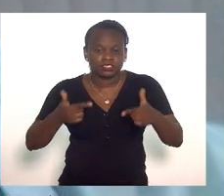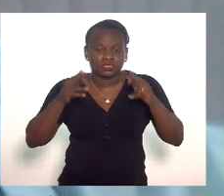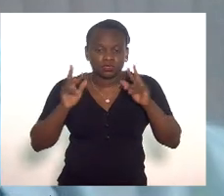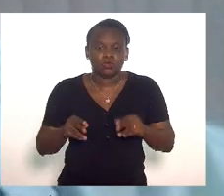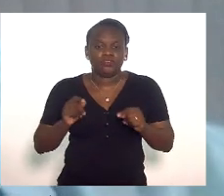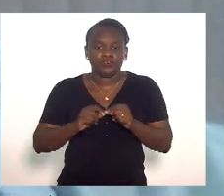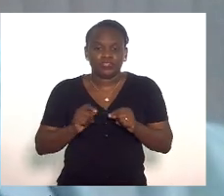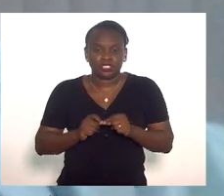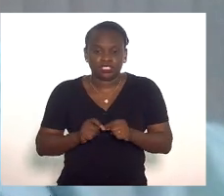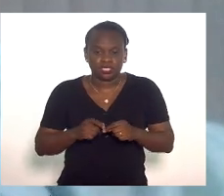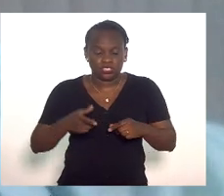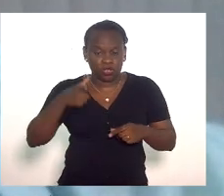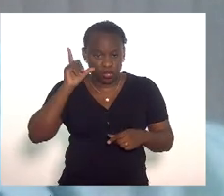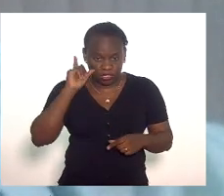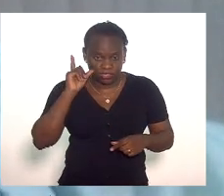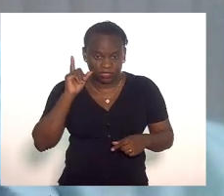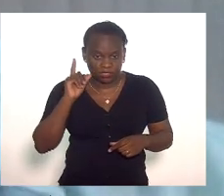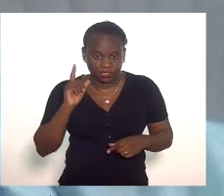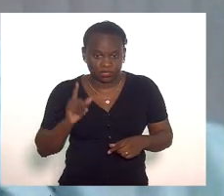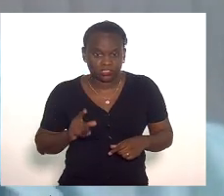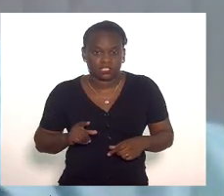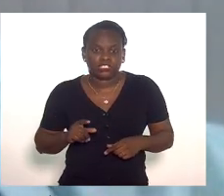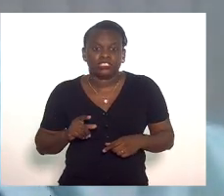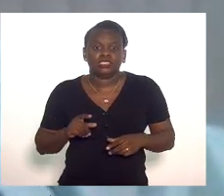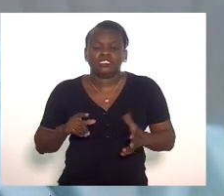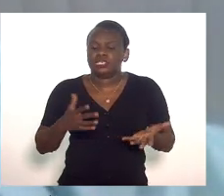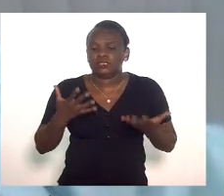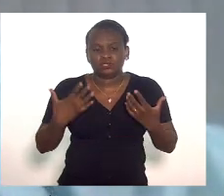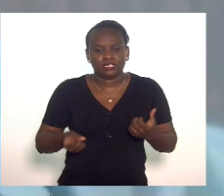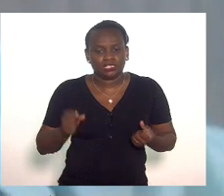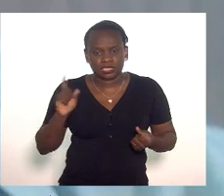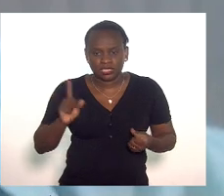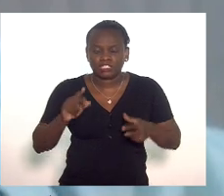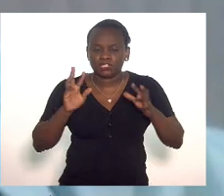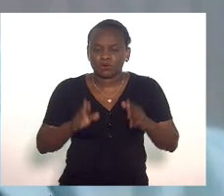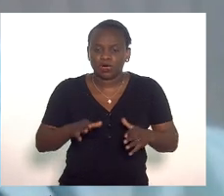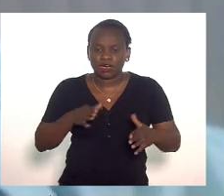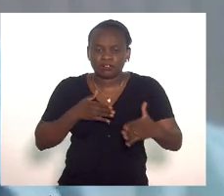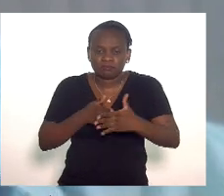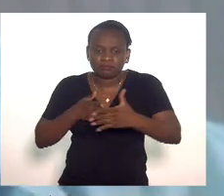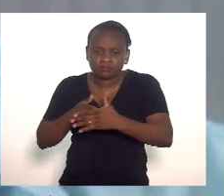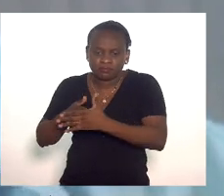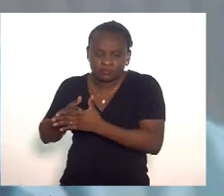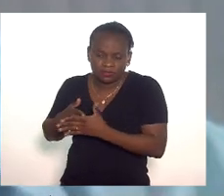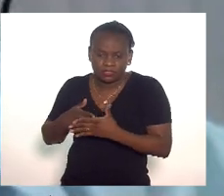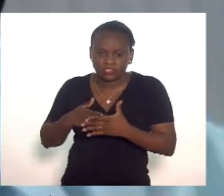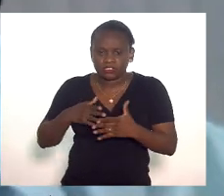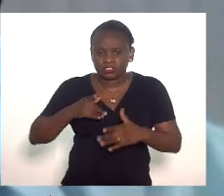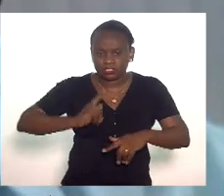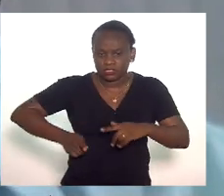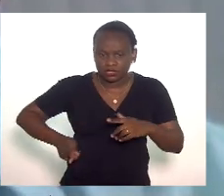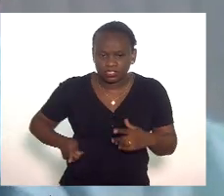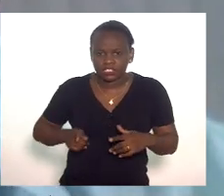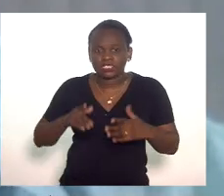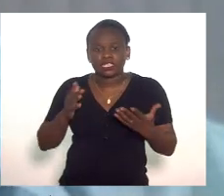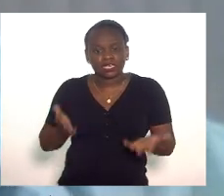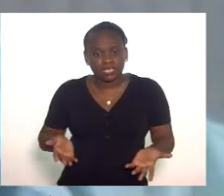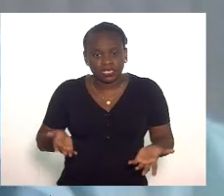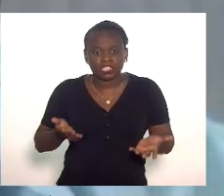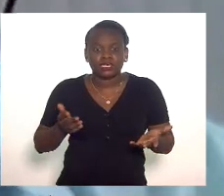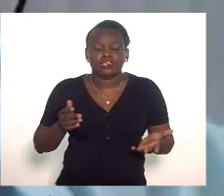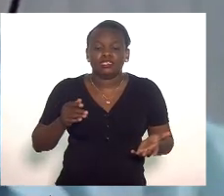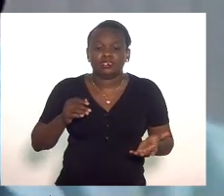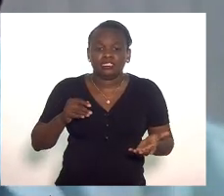feitas ontem ineficazes como as barreiras sanitárias são tão ineficazes e se